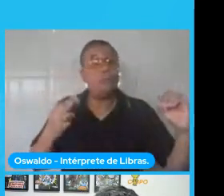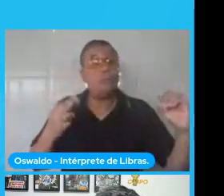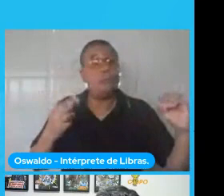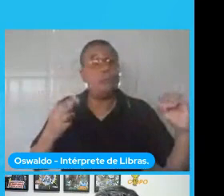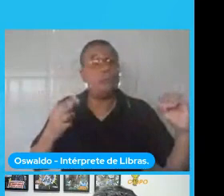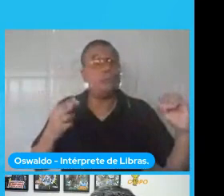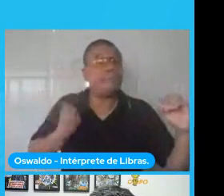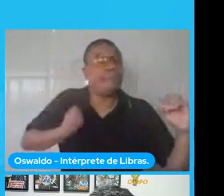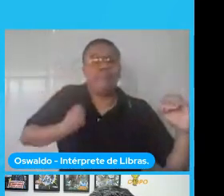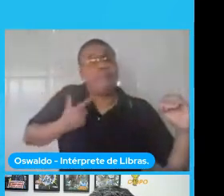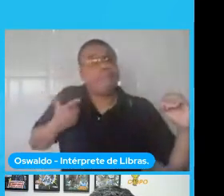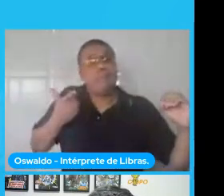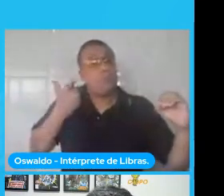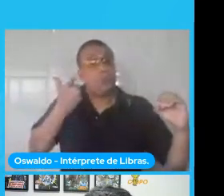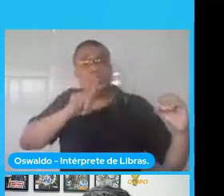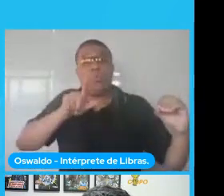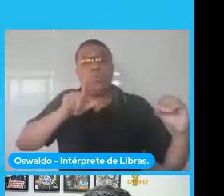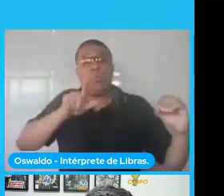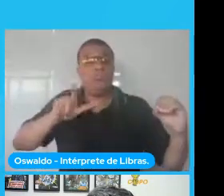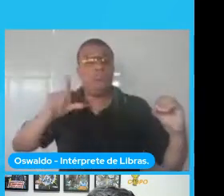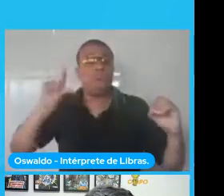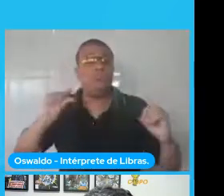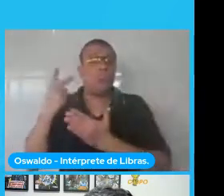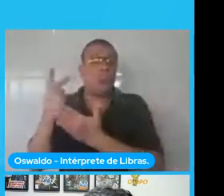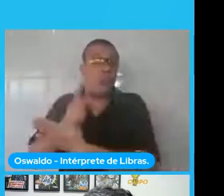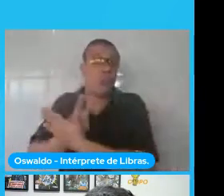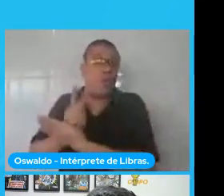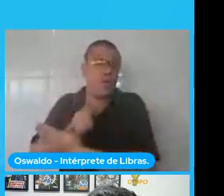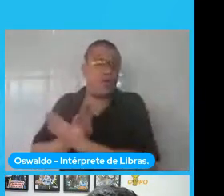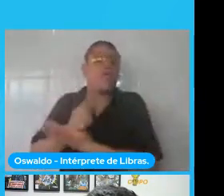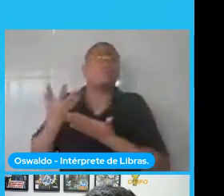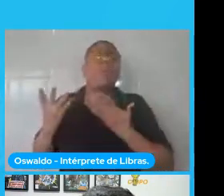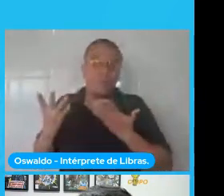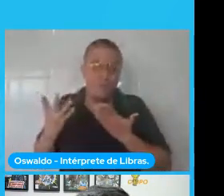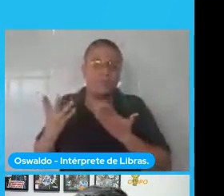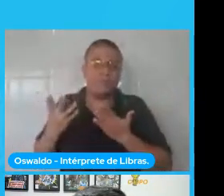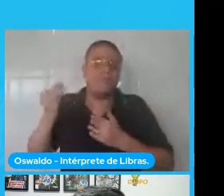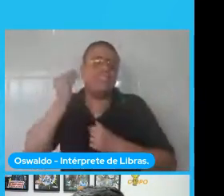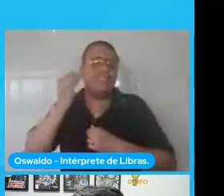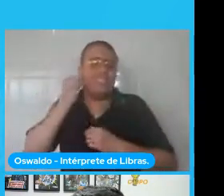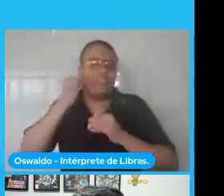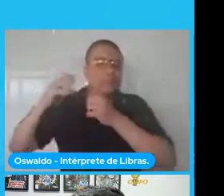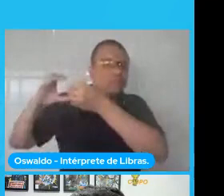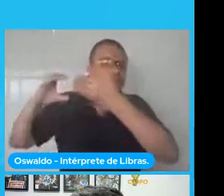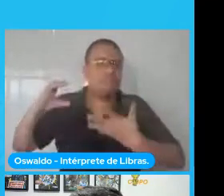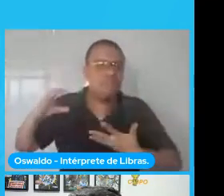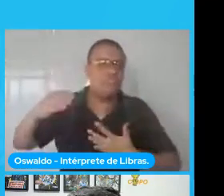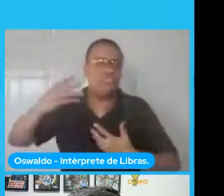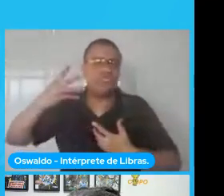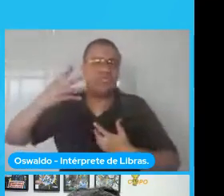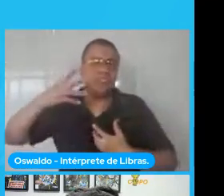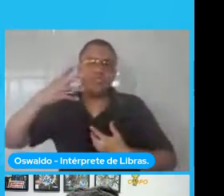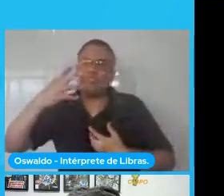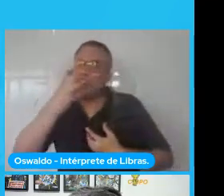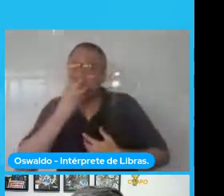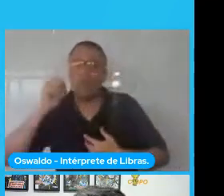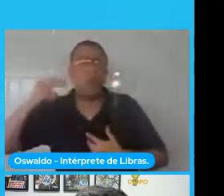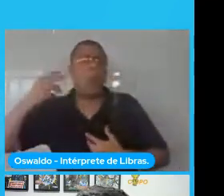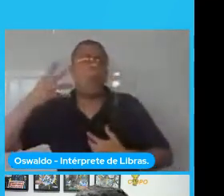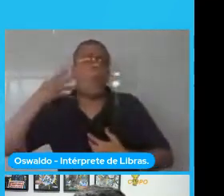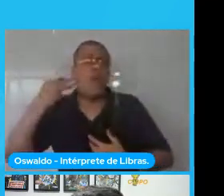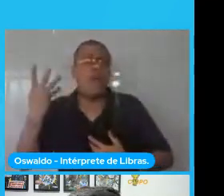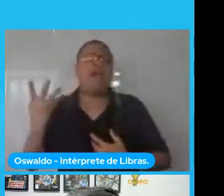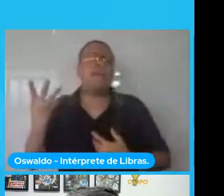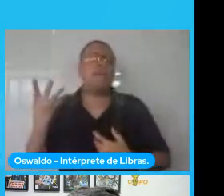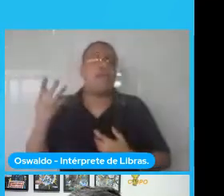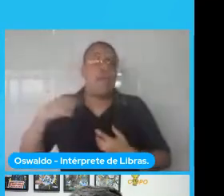eu dado uma entrada eu vou tentar classificar ela em cachorro ou gato então uma vez que eu não consigo não estou mais errando nenhum exemplo ou que